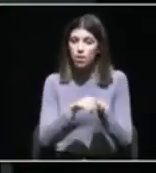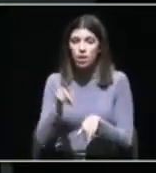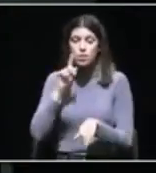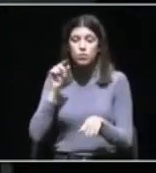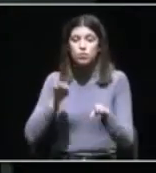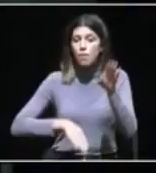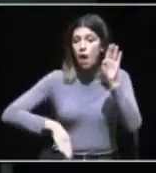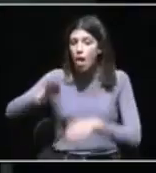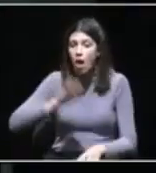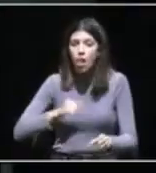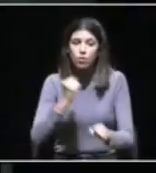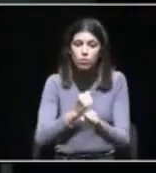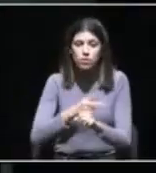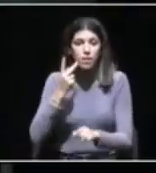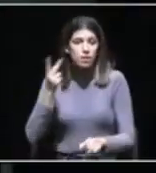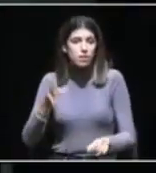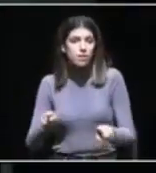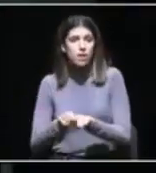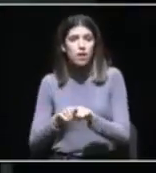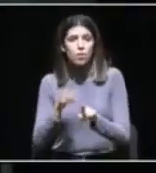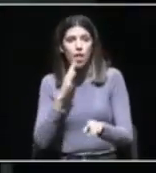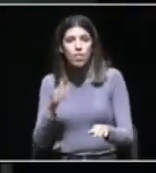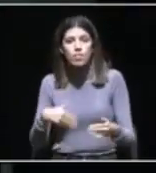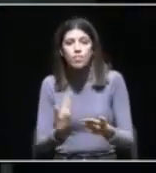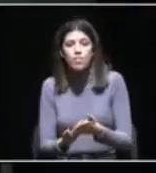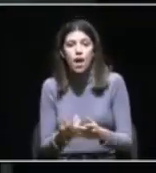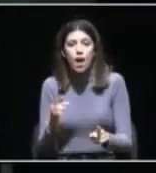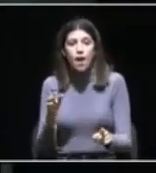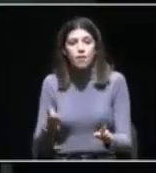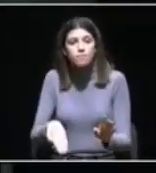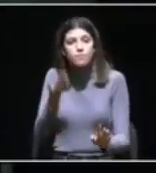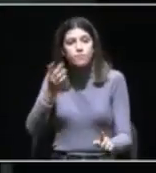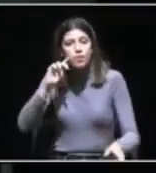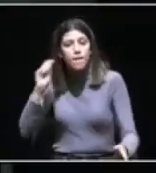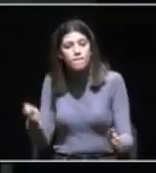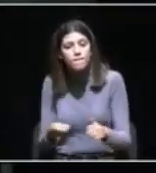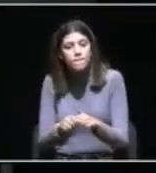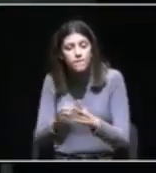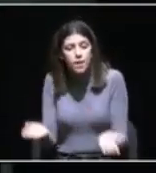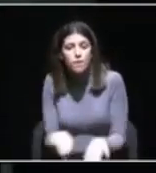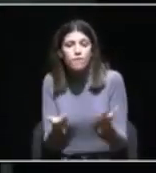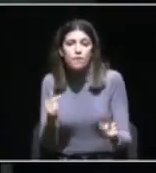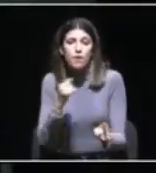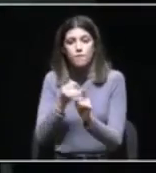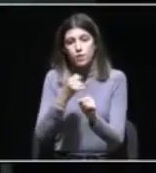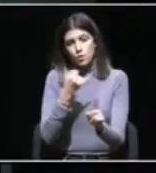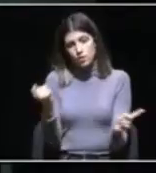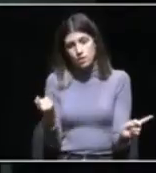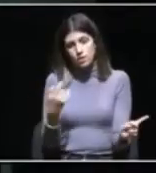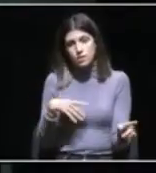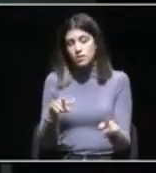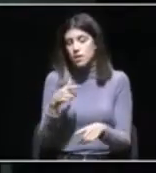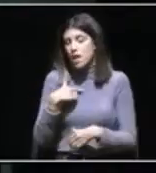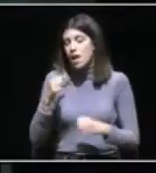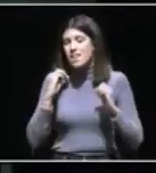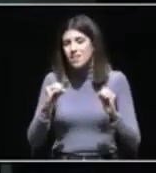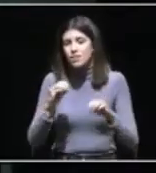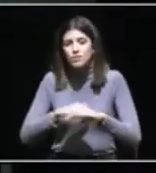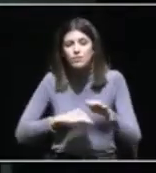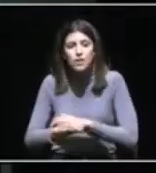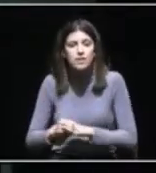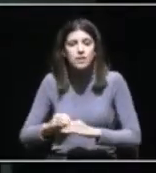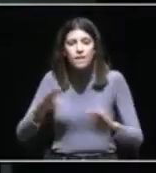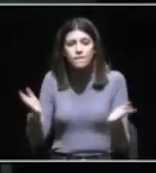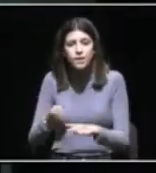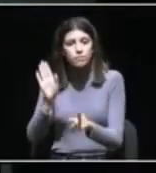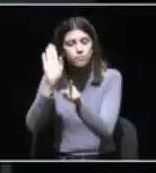trabalho e na vida são a porta de entrada para todas as violências. Também nada se faz sem combater fatores culturais e preconceitos para que